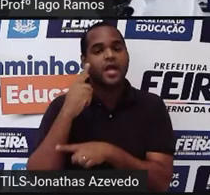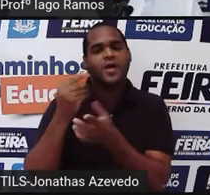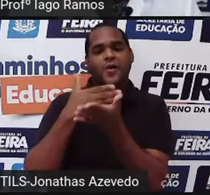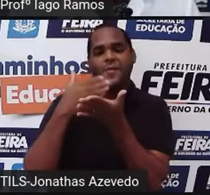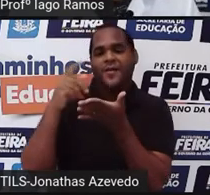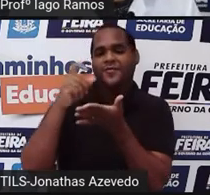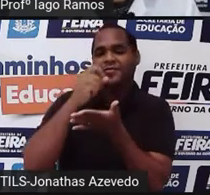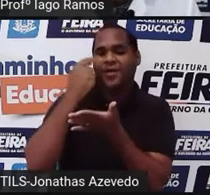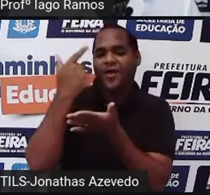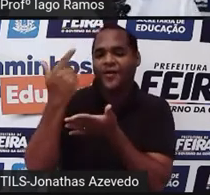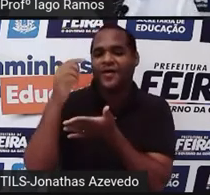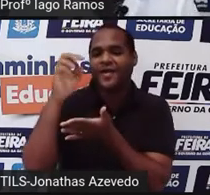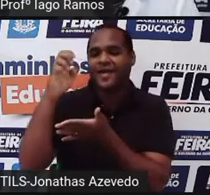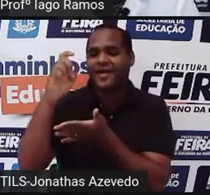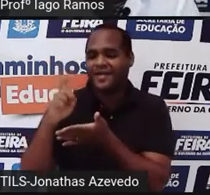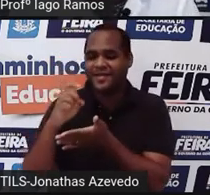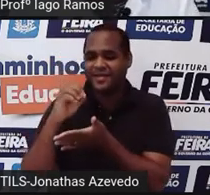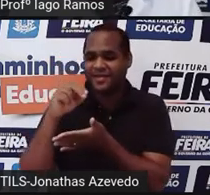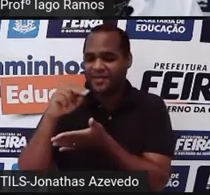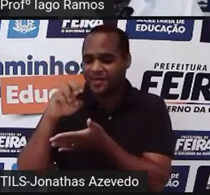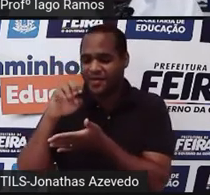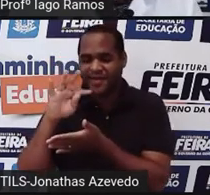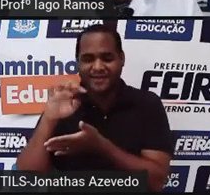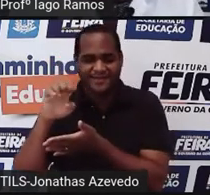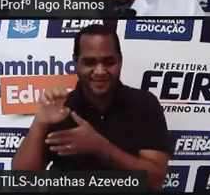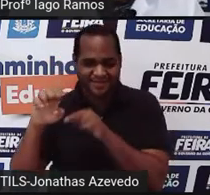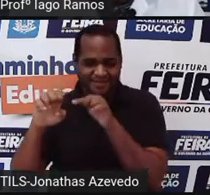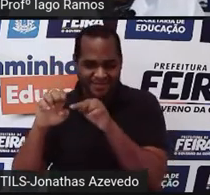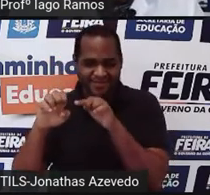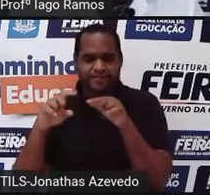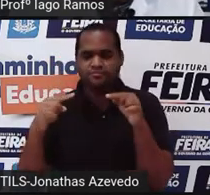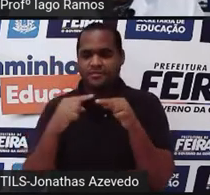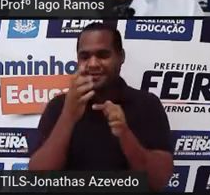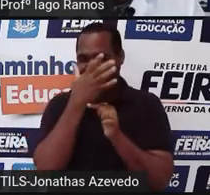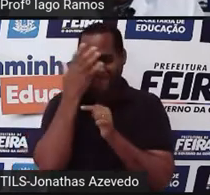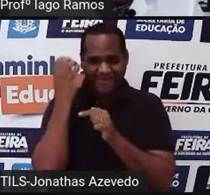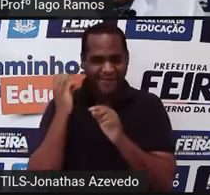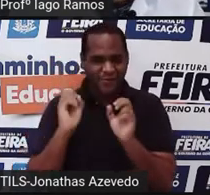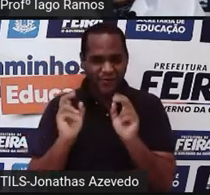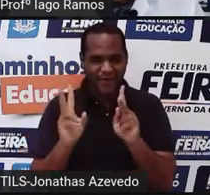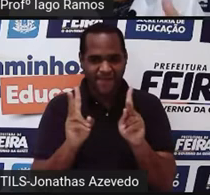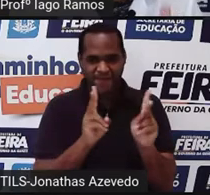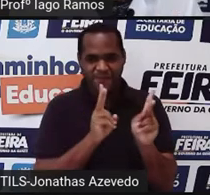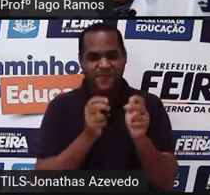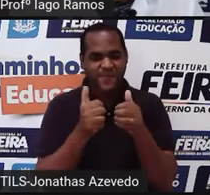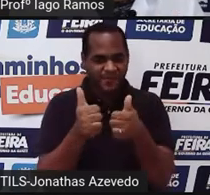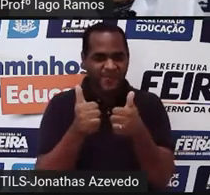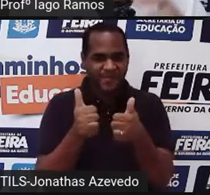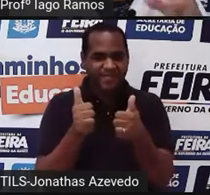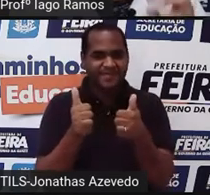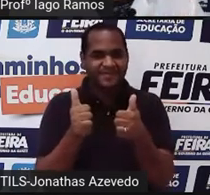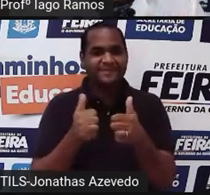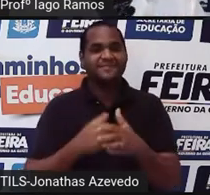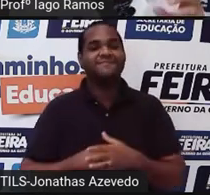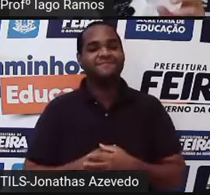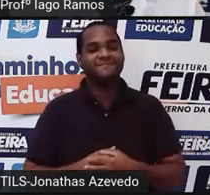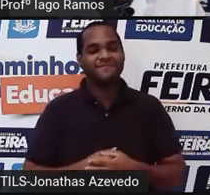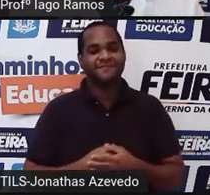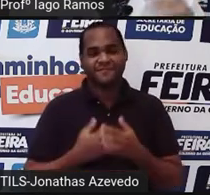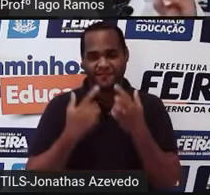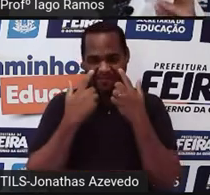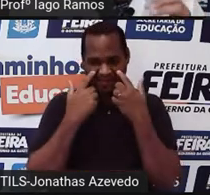sol expoente, tá? Só para a gente não esquecer. Beleza? Tranquilo? Bem